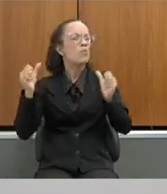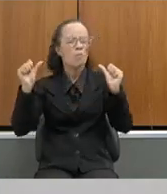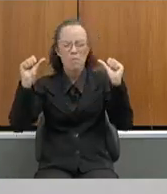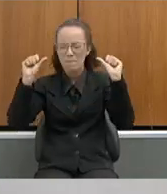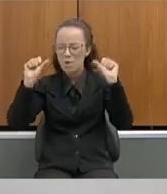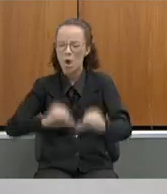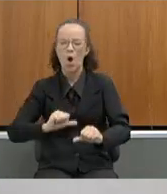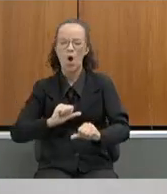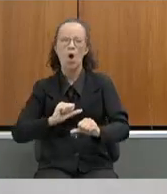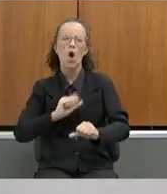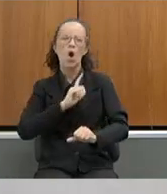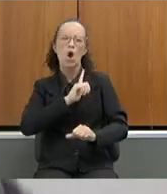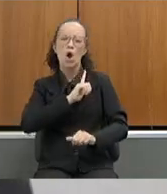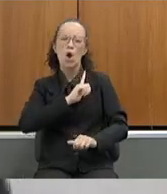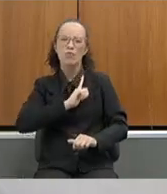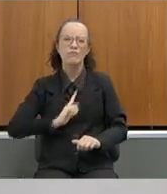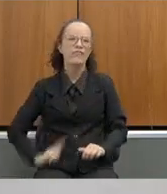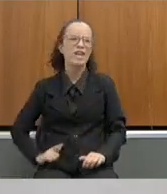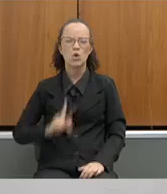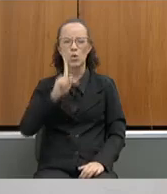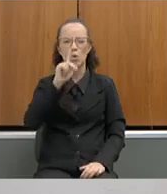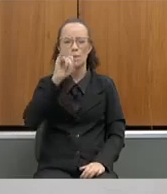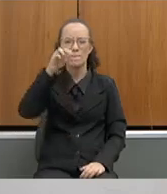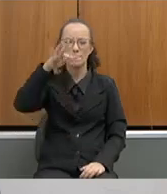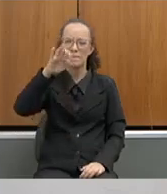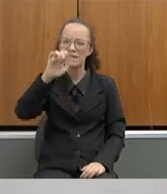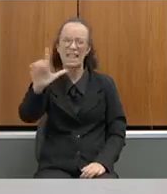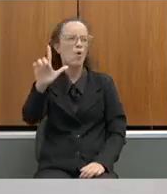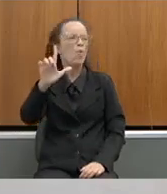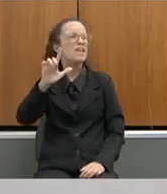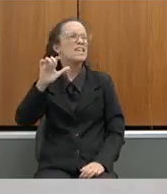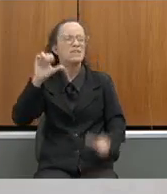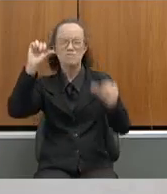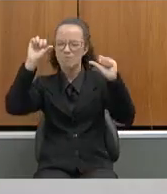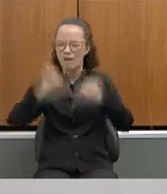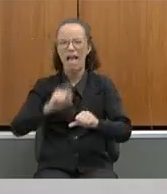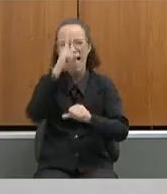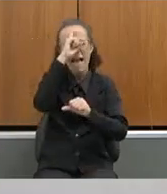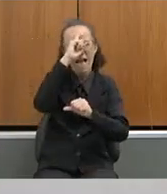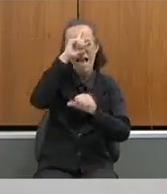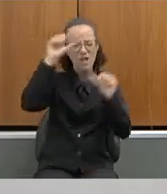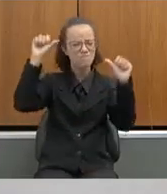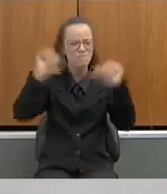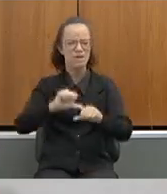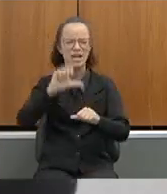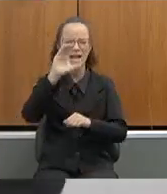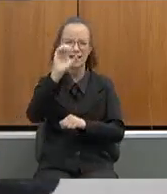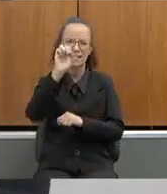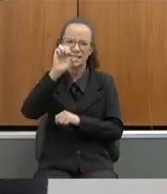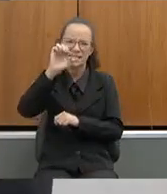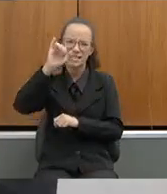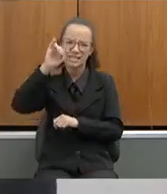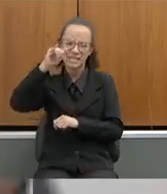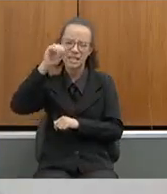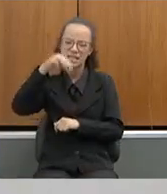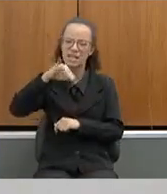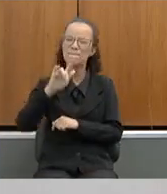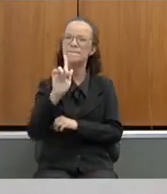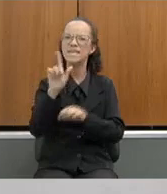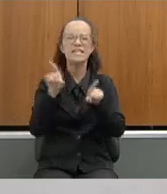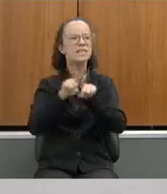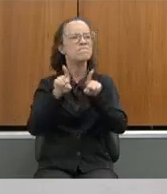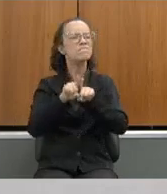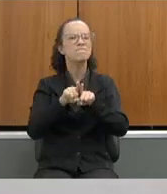no governo do Pimentel, que arrasou com os hospitais, que arrasou com os hospitais da Semig, que sucateou